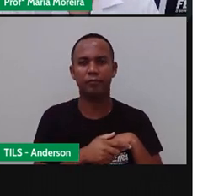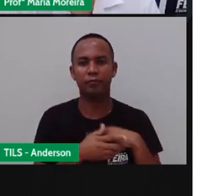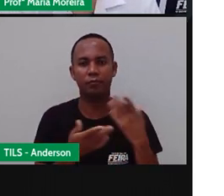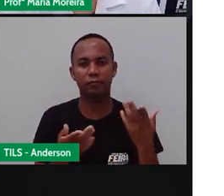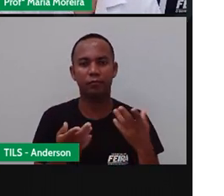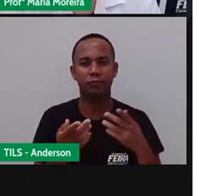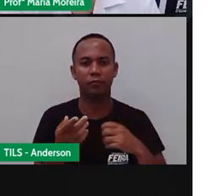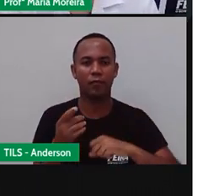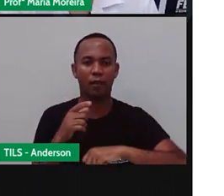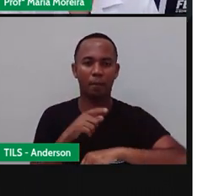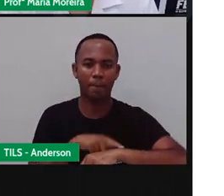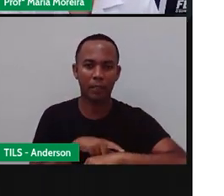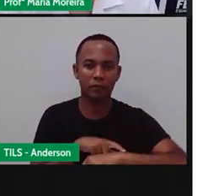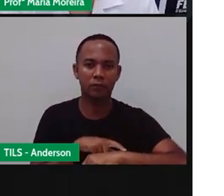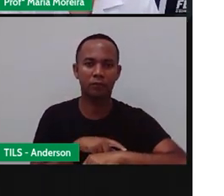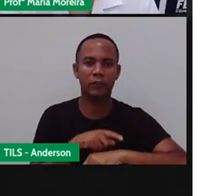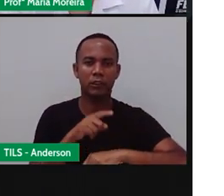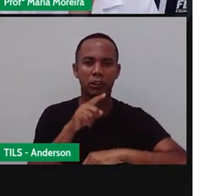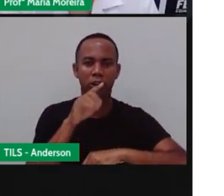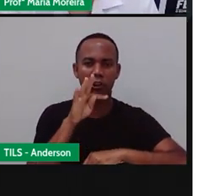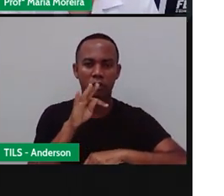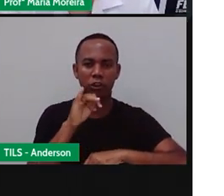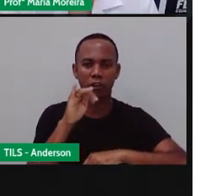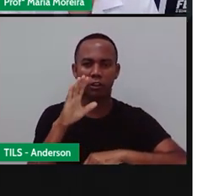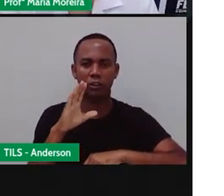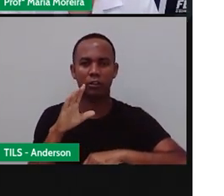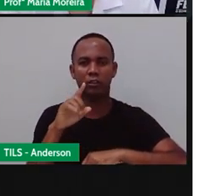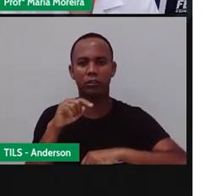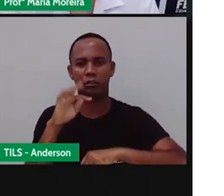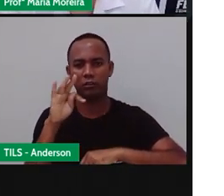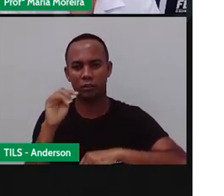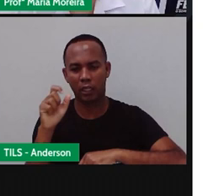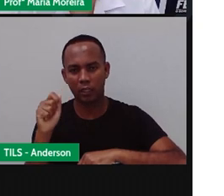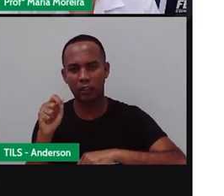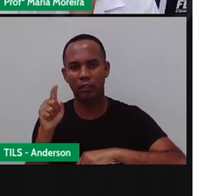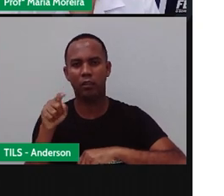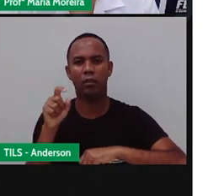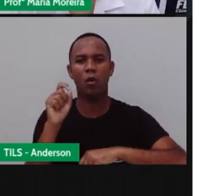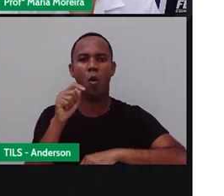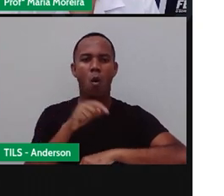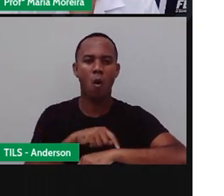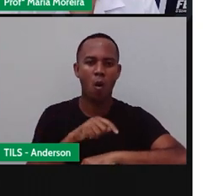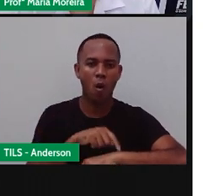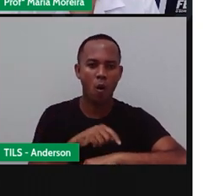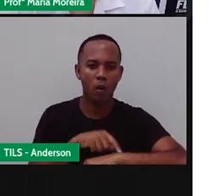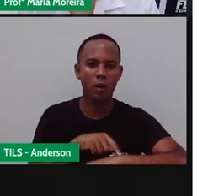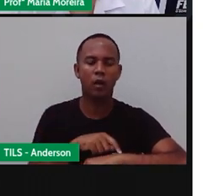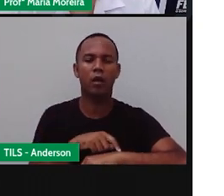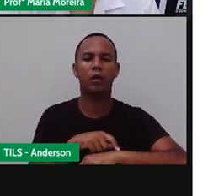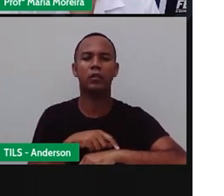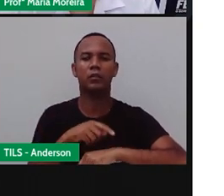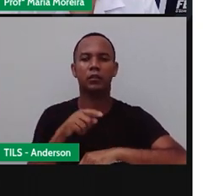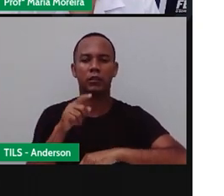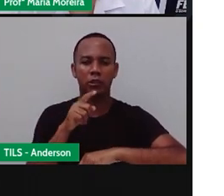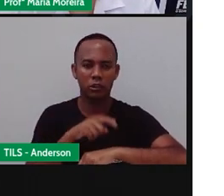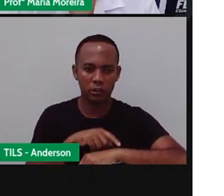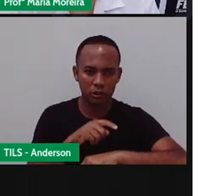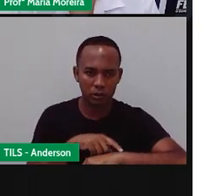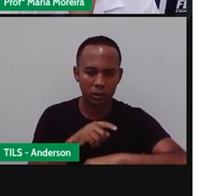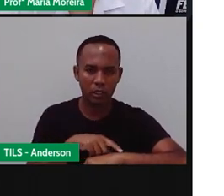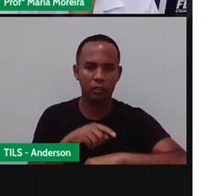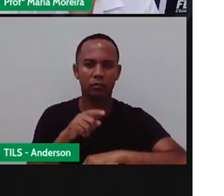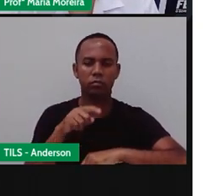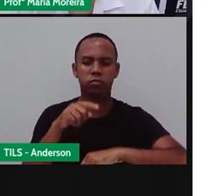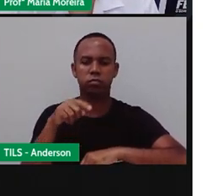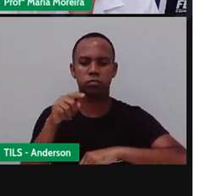Passa o tempo, tic-tac, tic-tac, passa a hora. Chega logo, tic-tac, tic-tac,